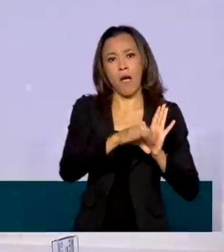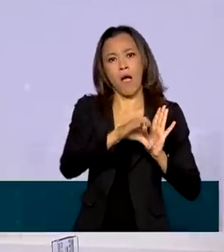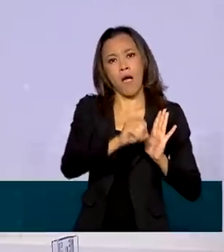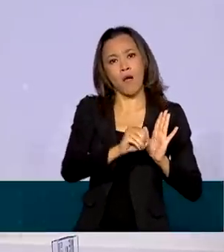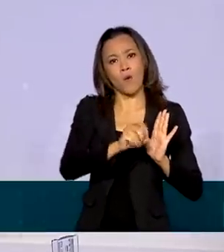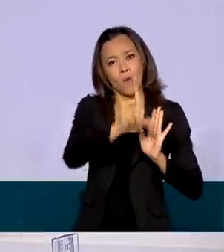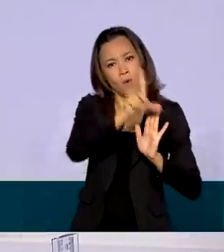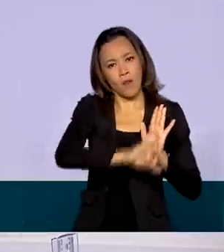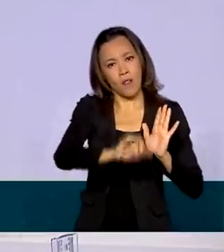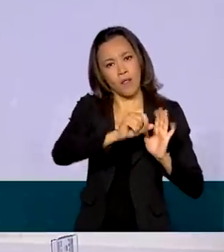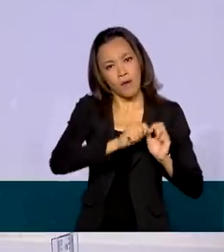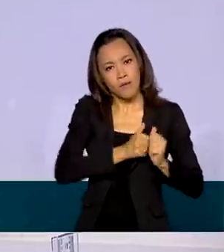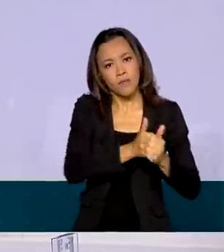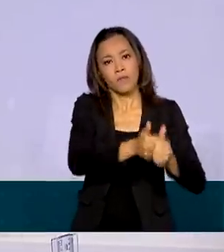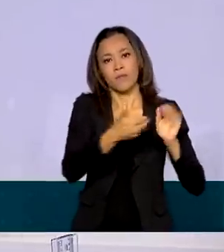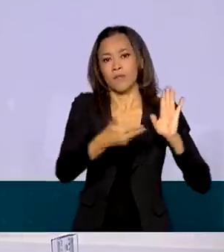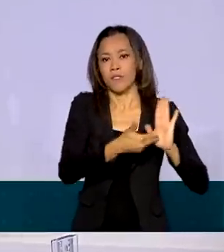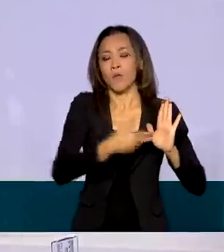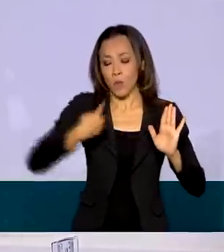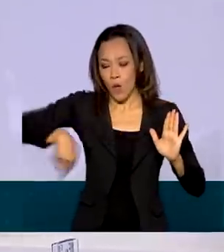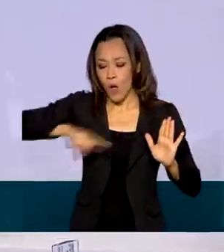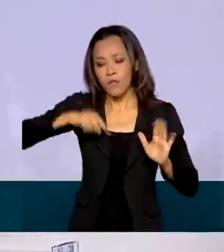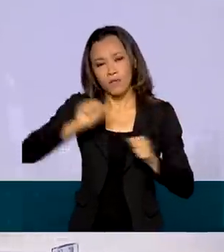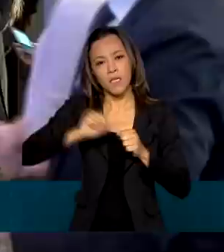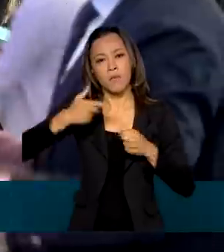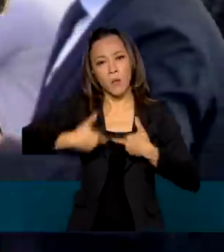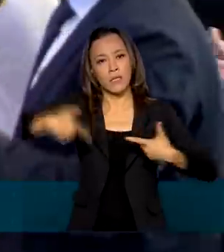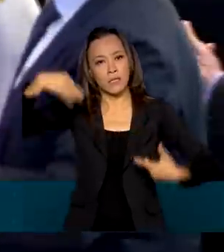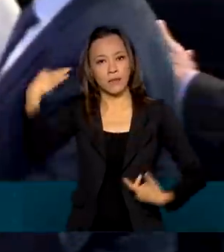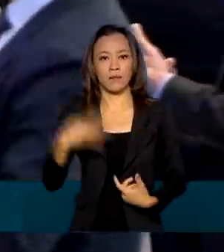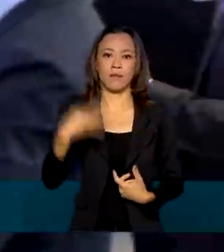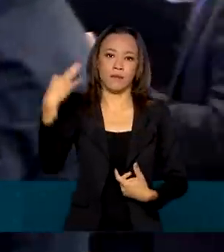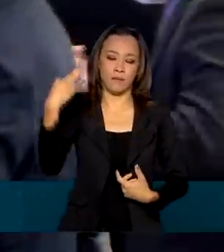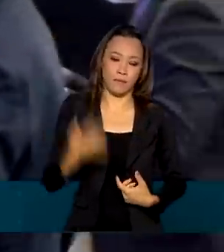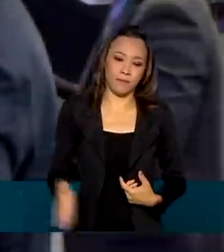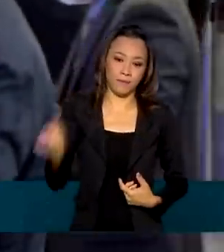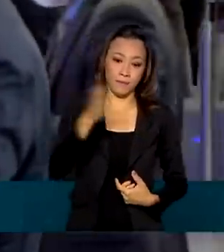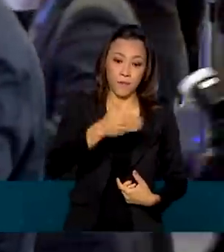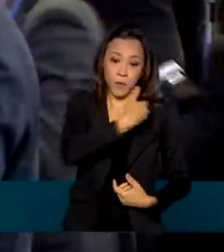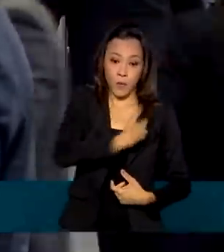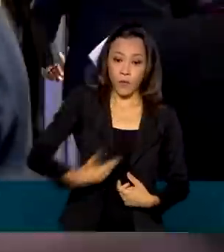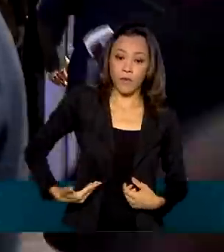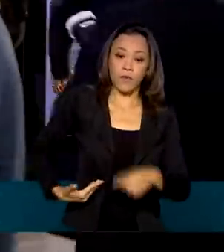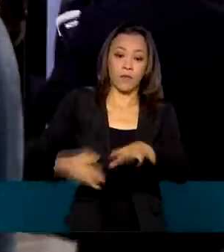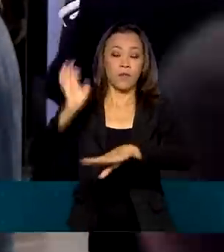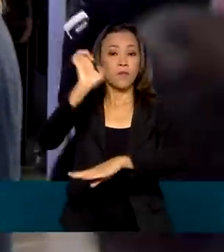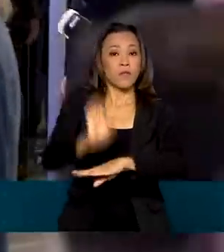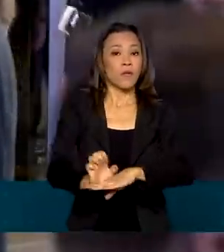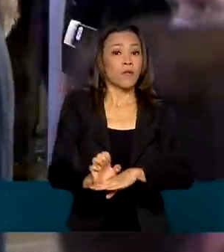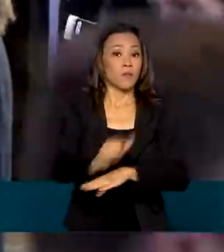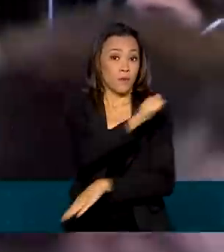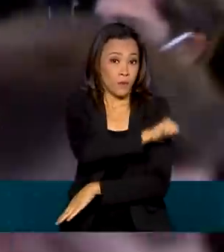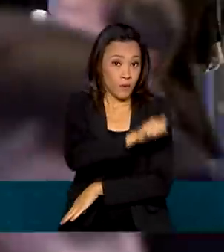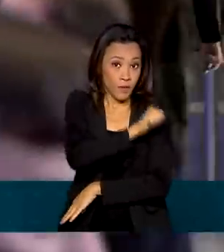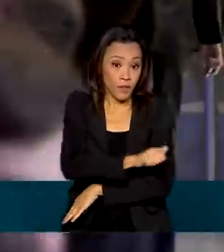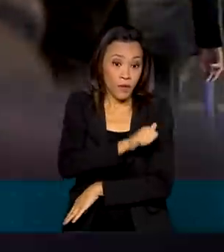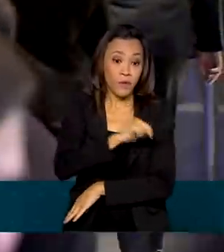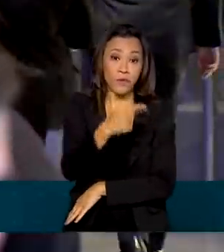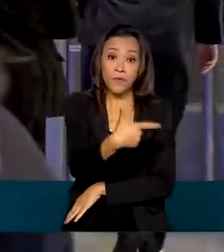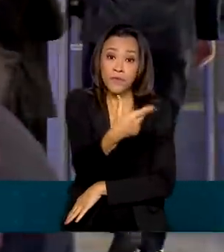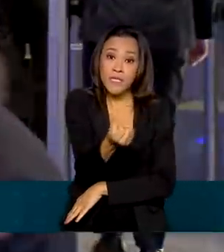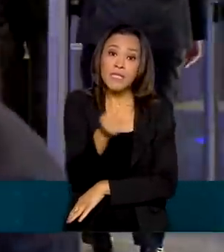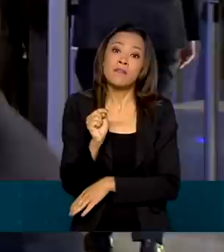mostrou que fizemos a coisa certa na hora certa. O governo do Rio prevê que 26 mil empregos diretos e